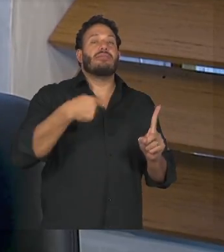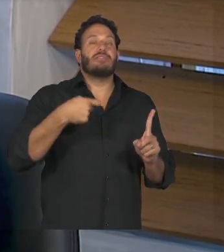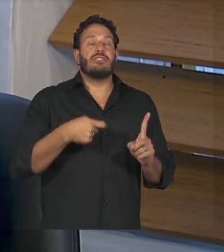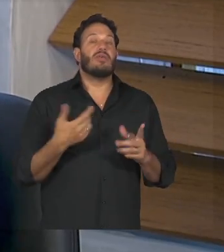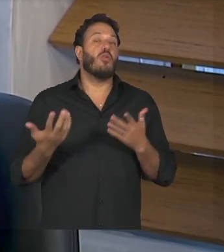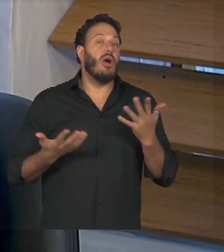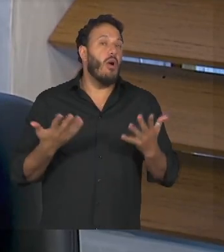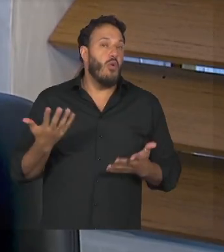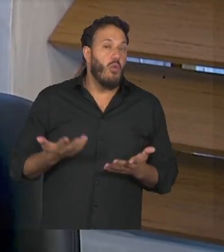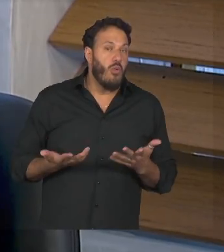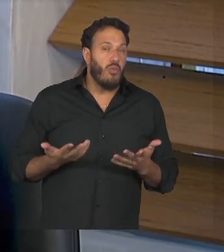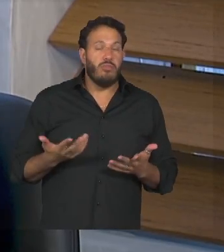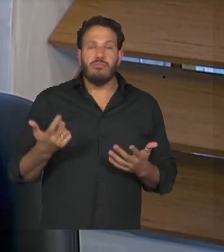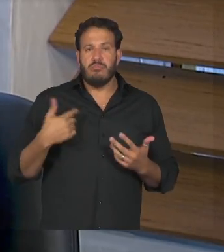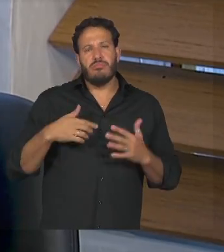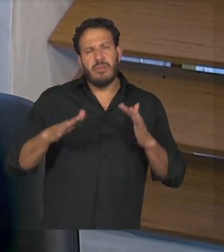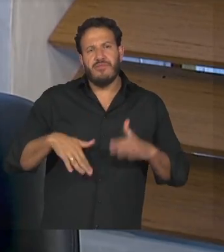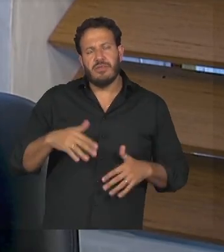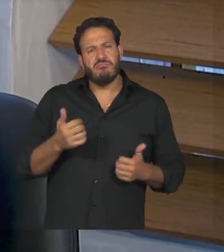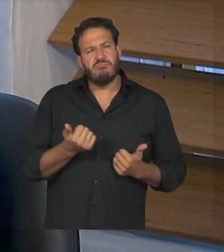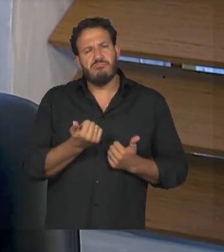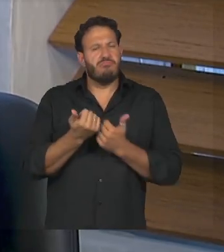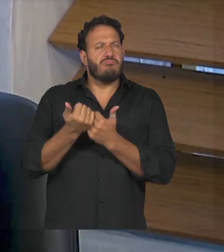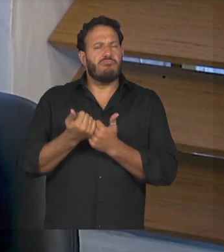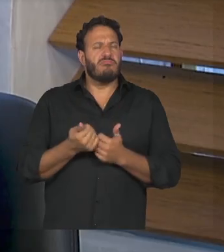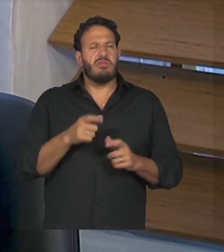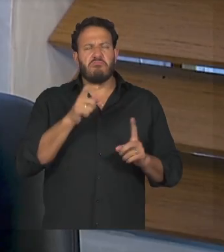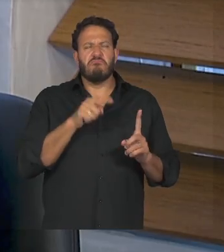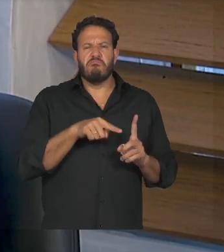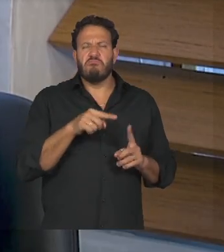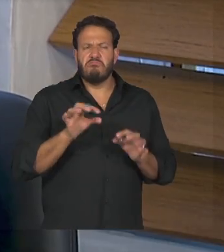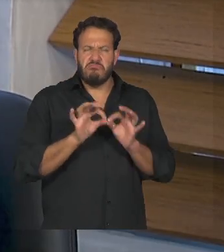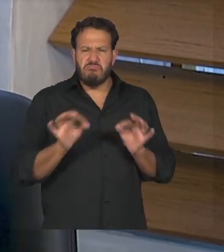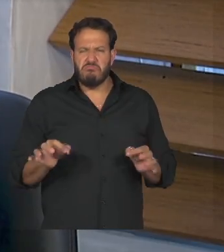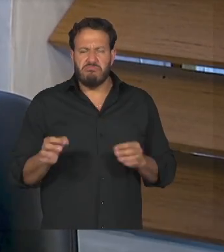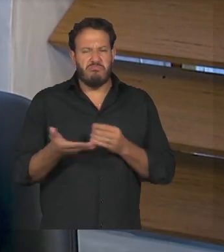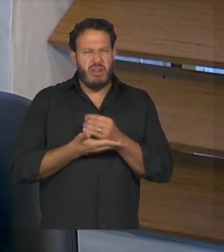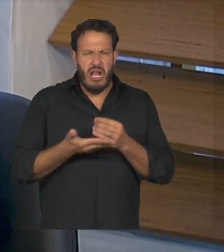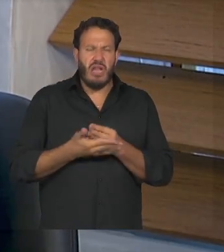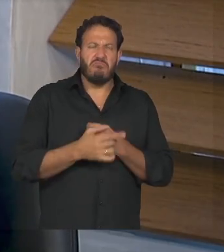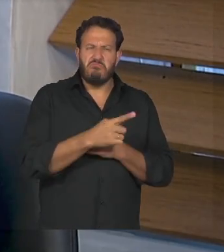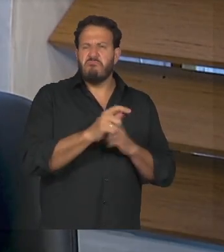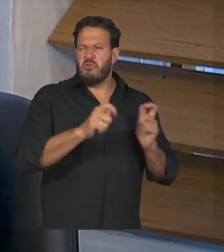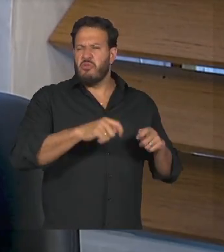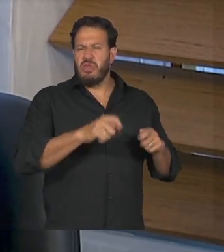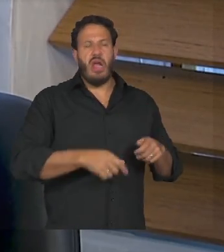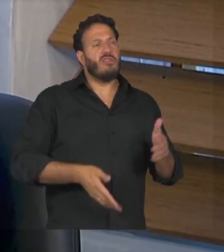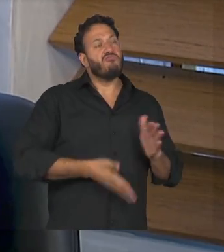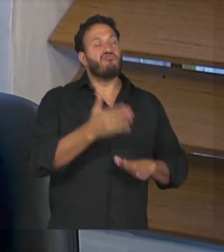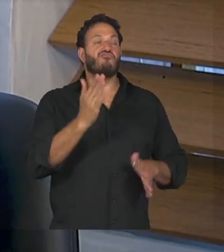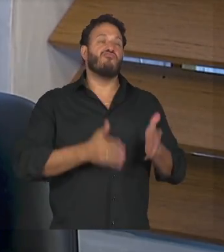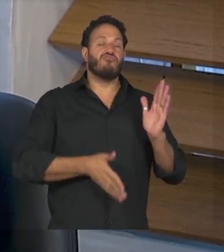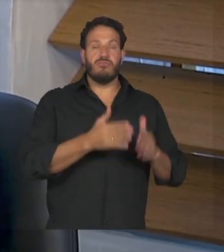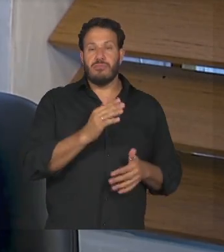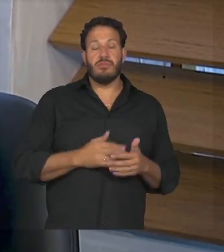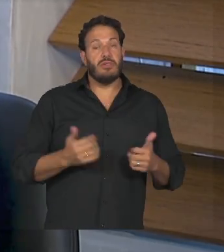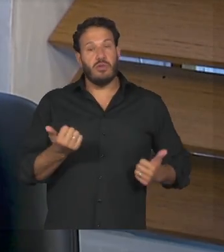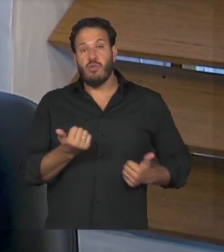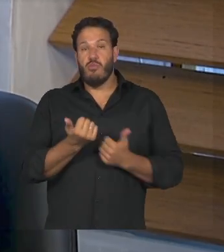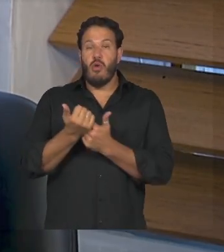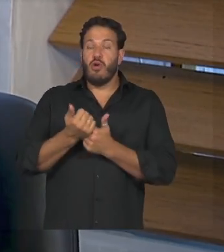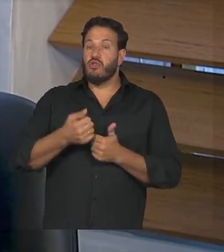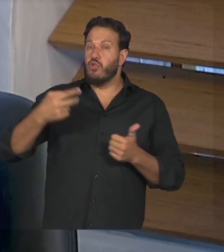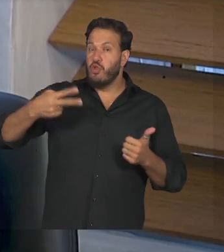tenho um nível de suporte um é aquele que é mais autônomo consegue fazer as coisas no dia a dia nível 2 de suporte